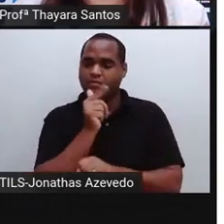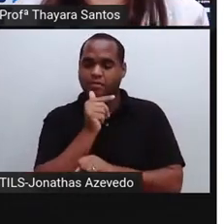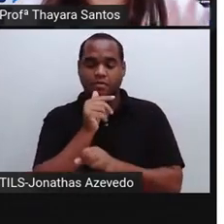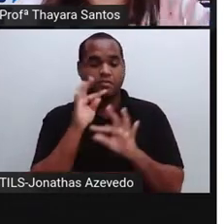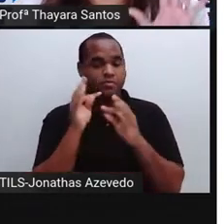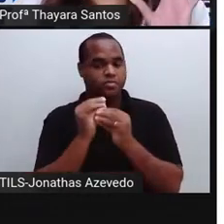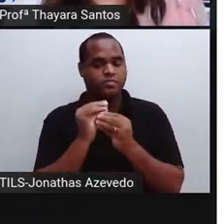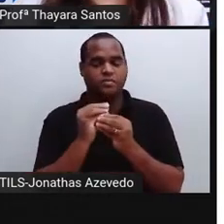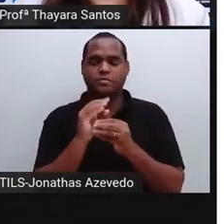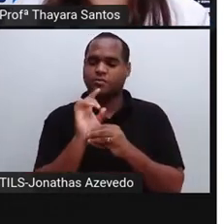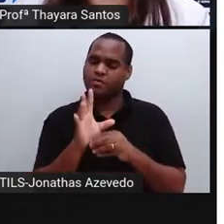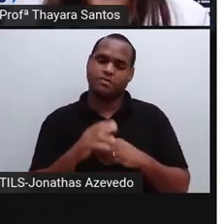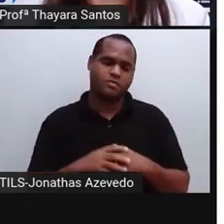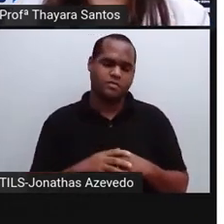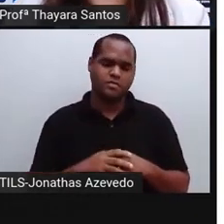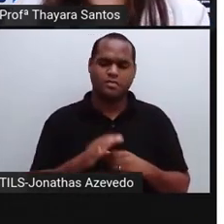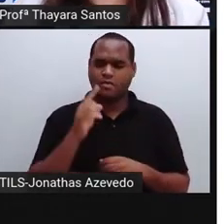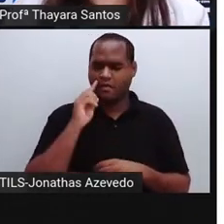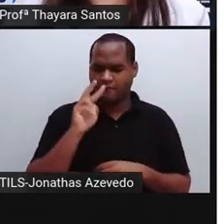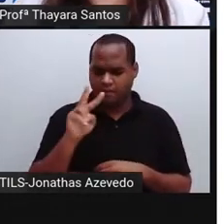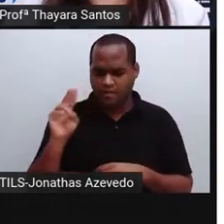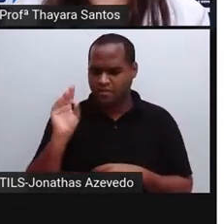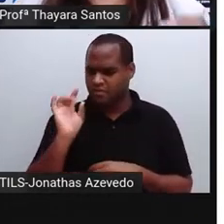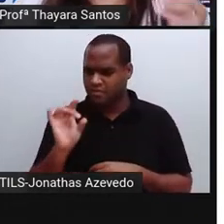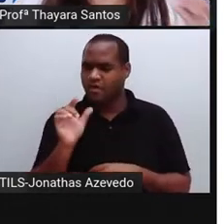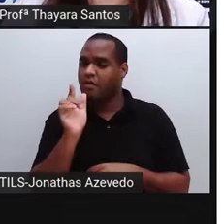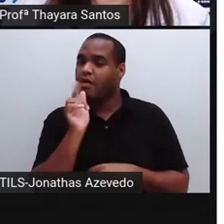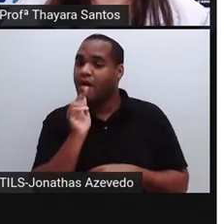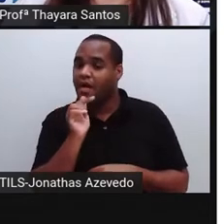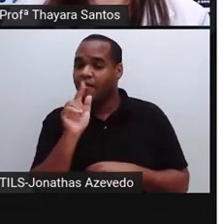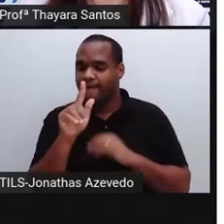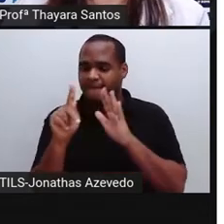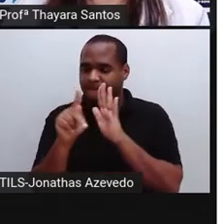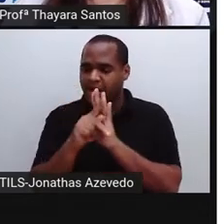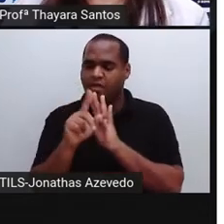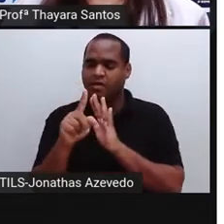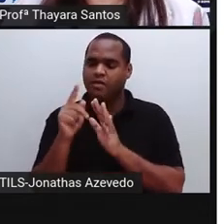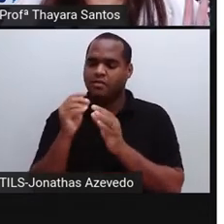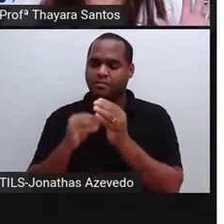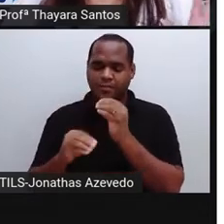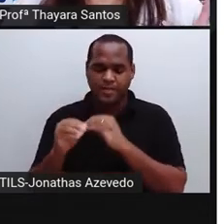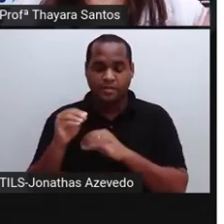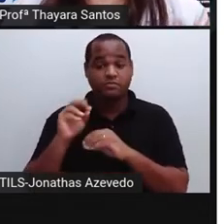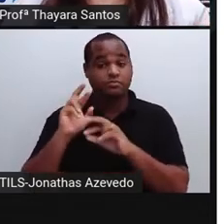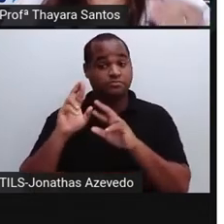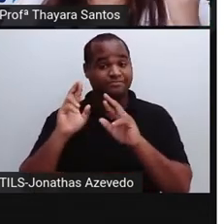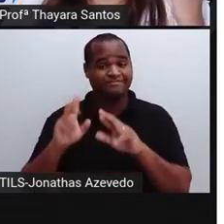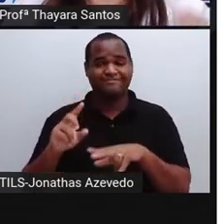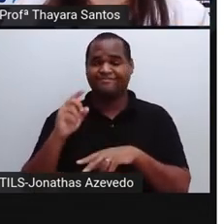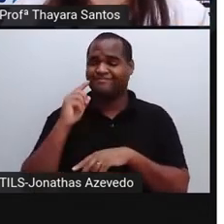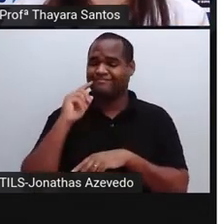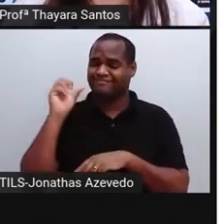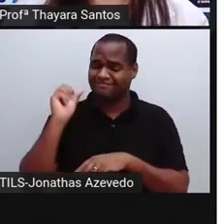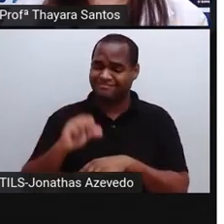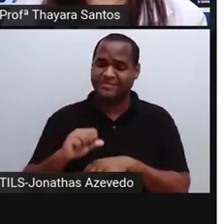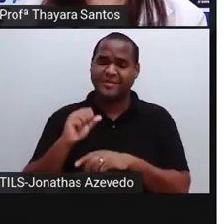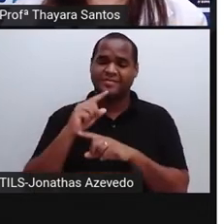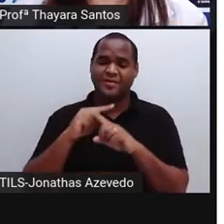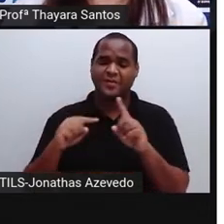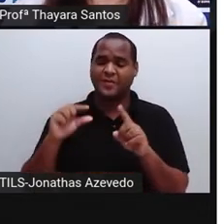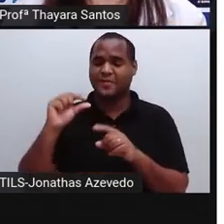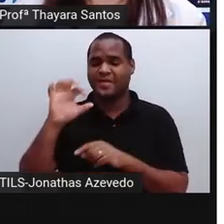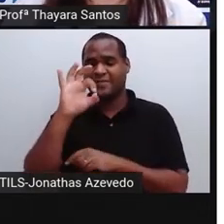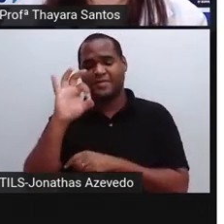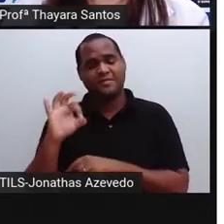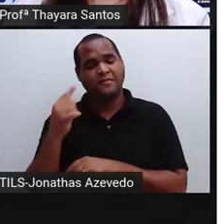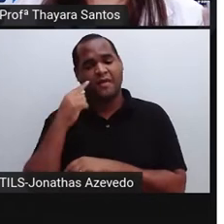considerar somente a água que está própria para consumo, meu Deus, ia ser muito menor do que essa porcentagem que